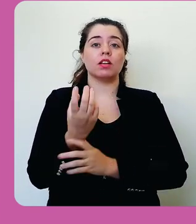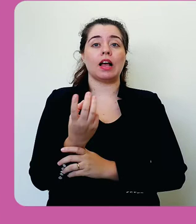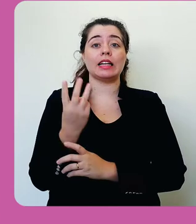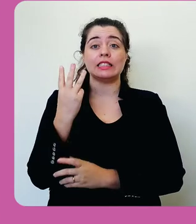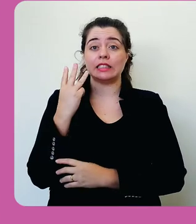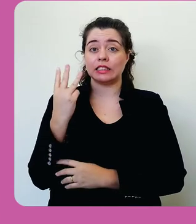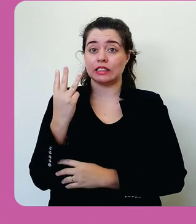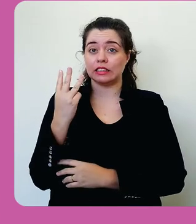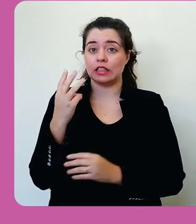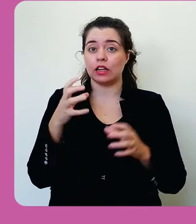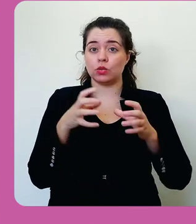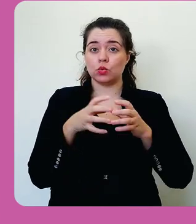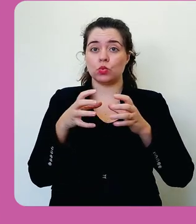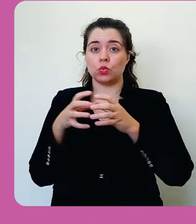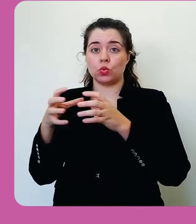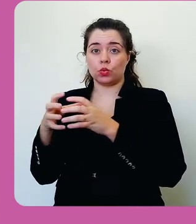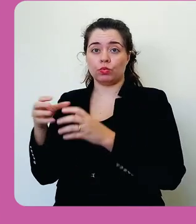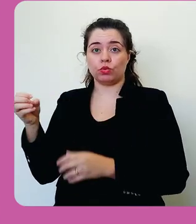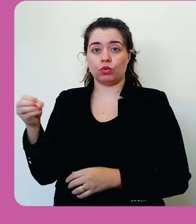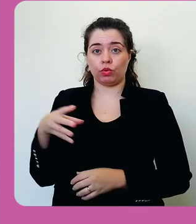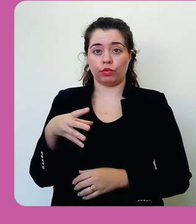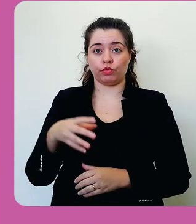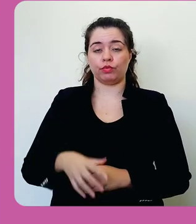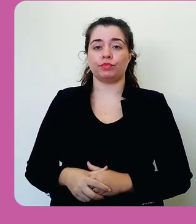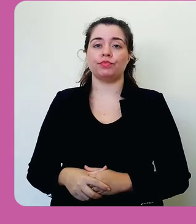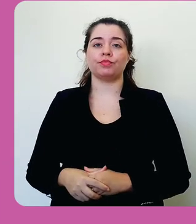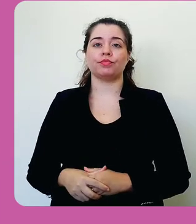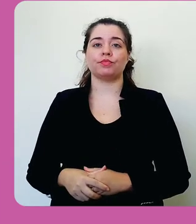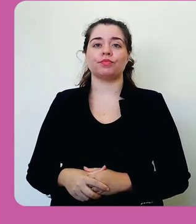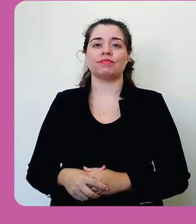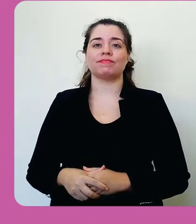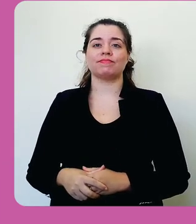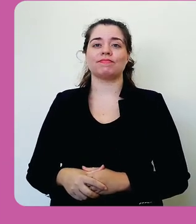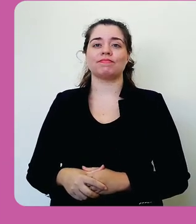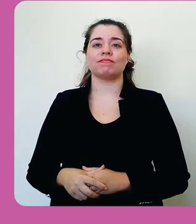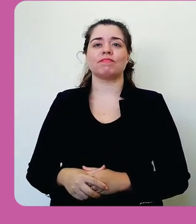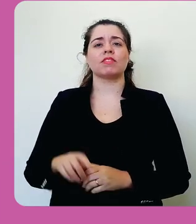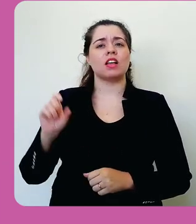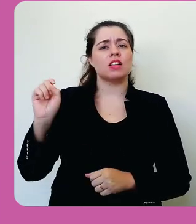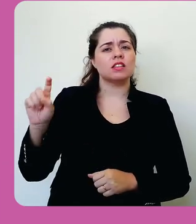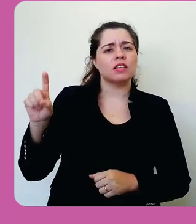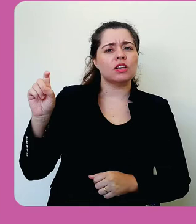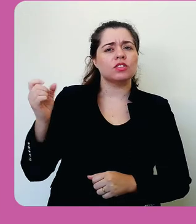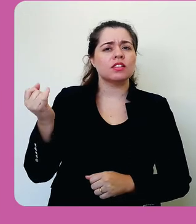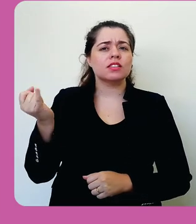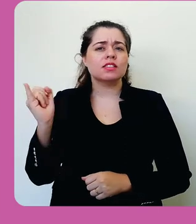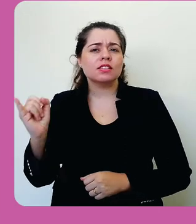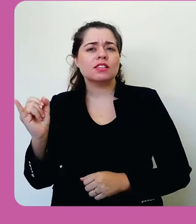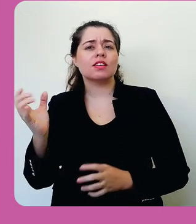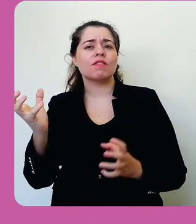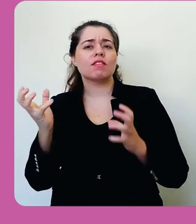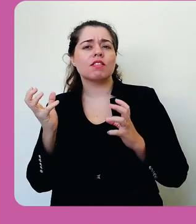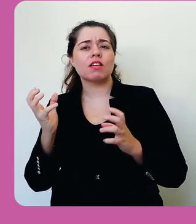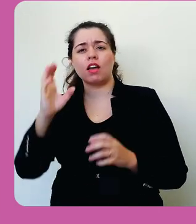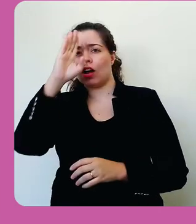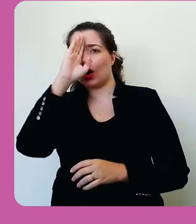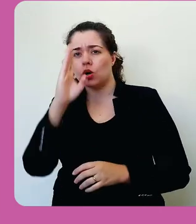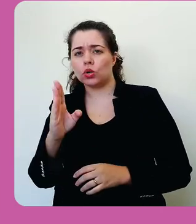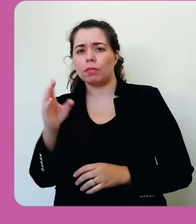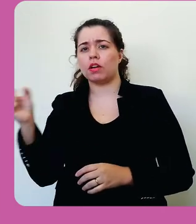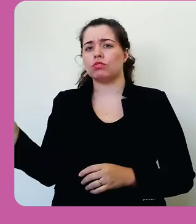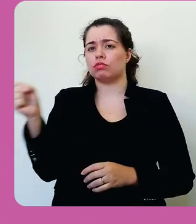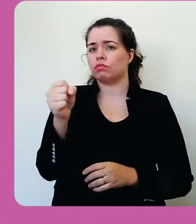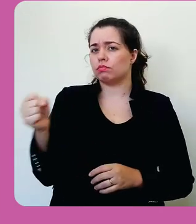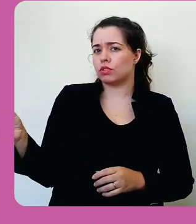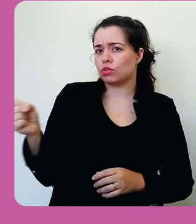Eu quero criar três novos grupos e selecionar se eu quero automaticamente colocar